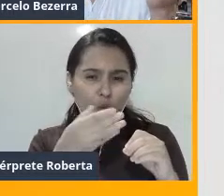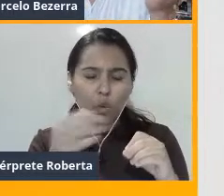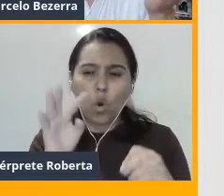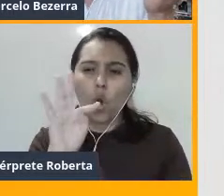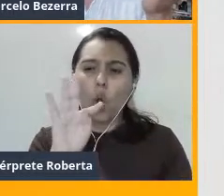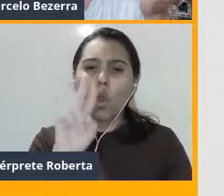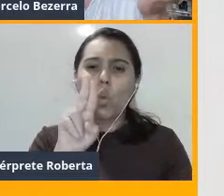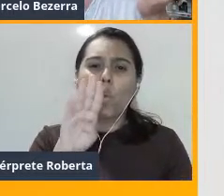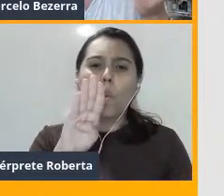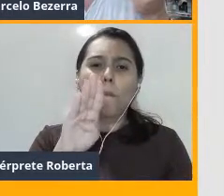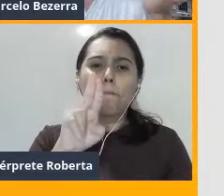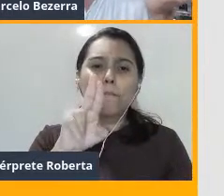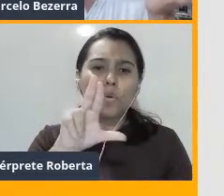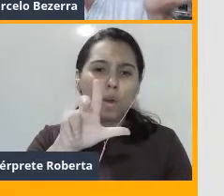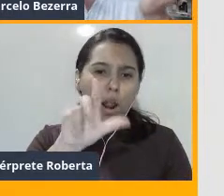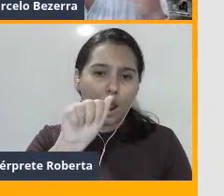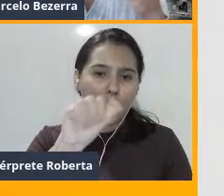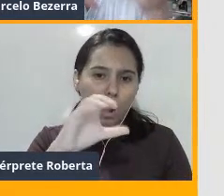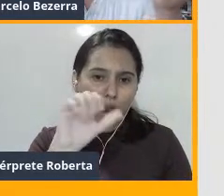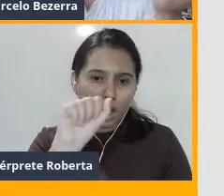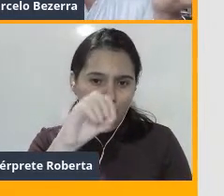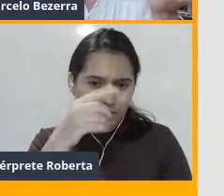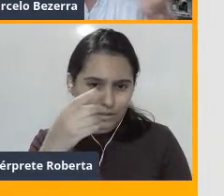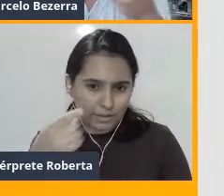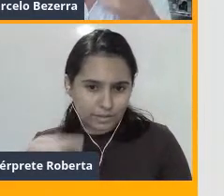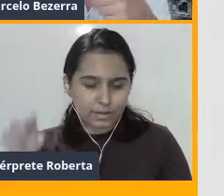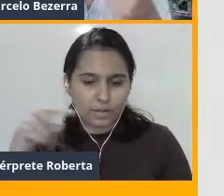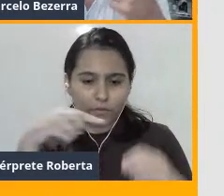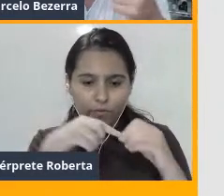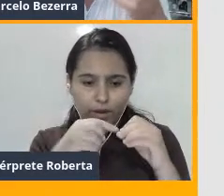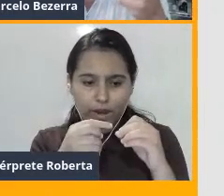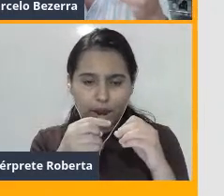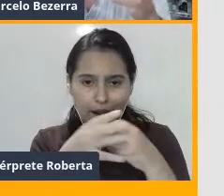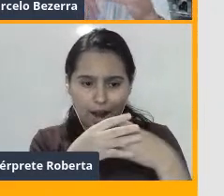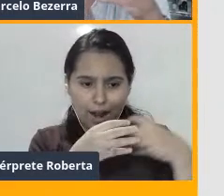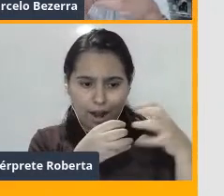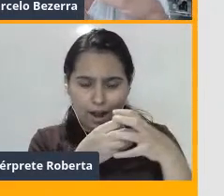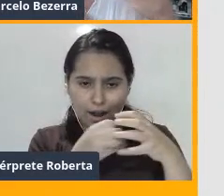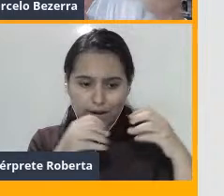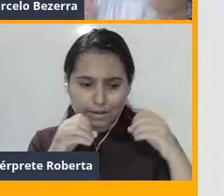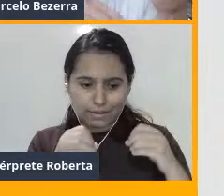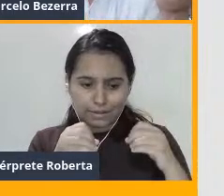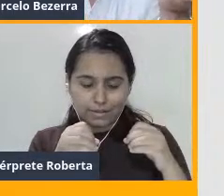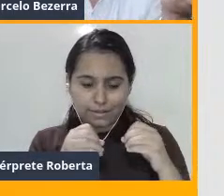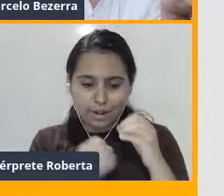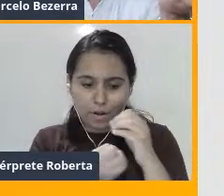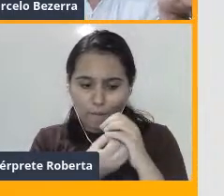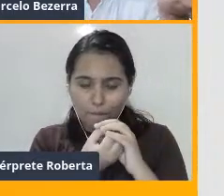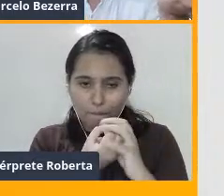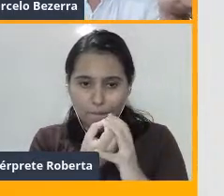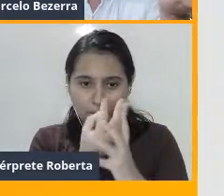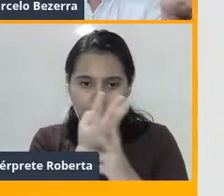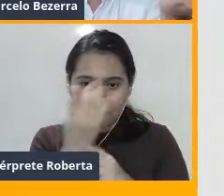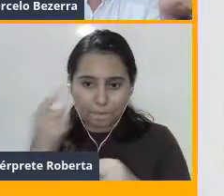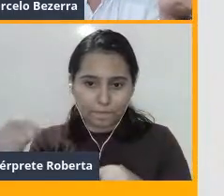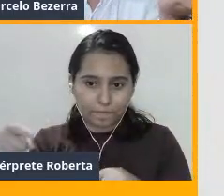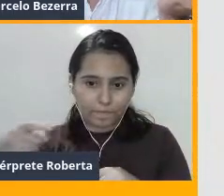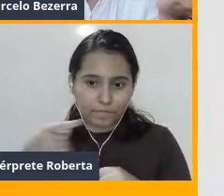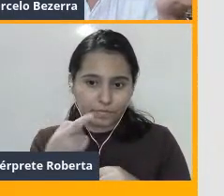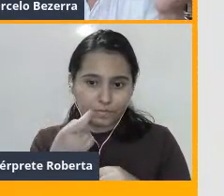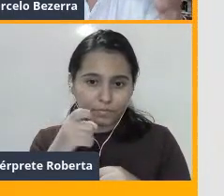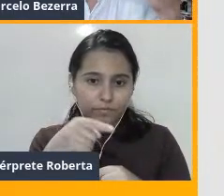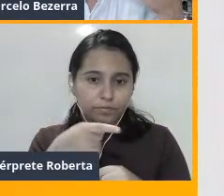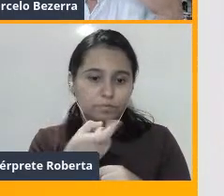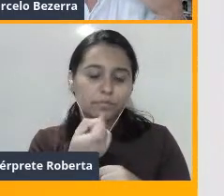as células que vão dar origem ao espermatozoide vão se desenvolvendo e terminam desembocando num local em comum.